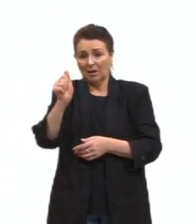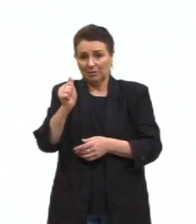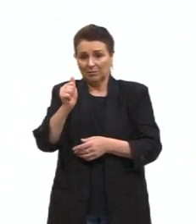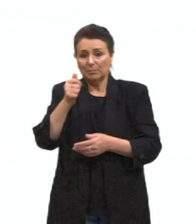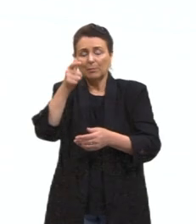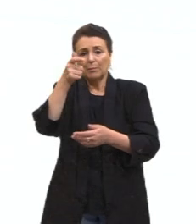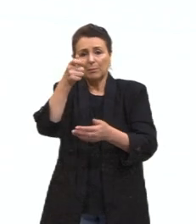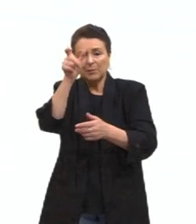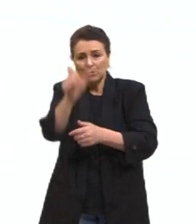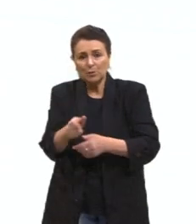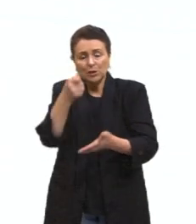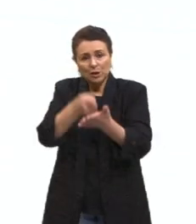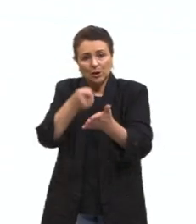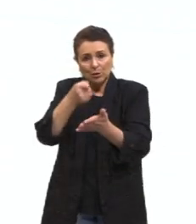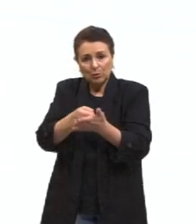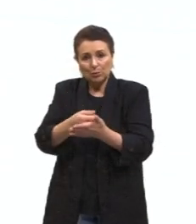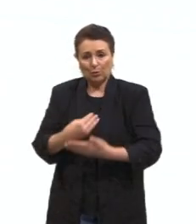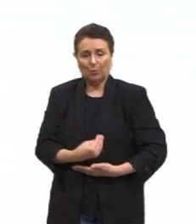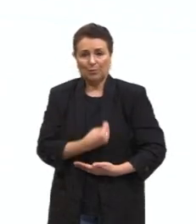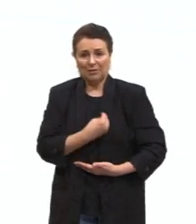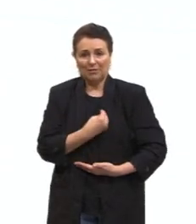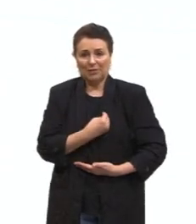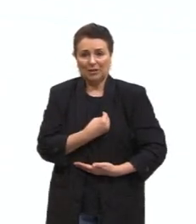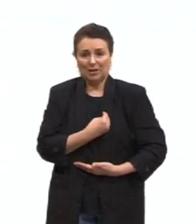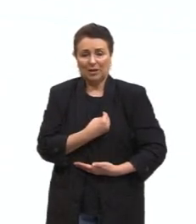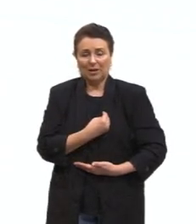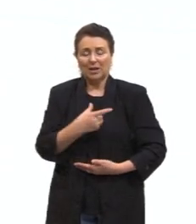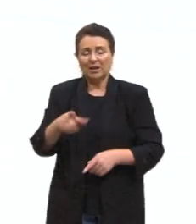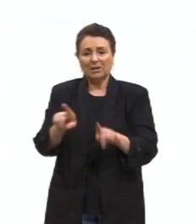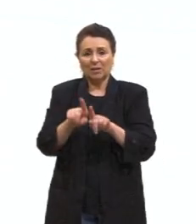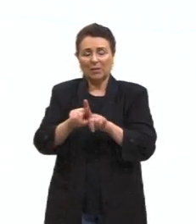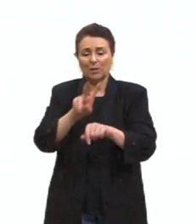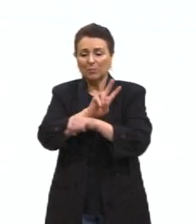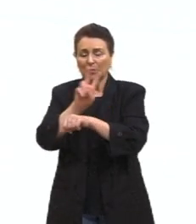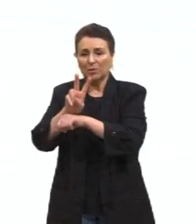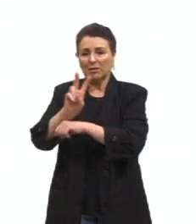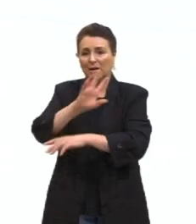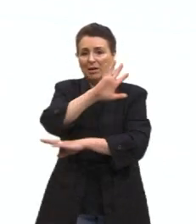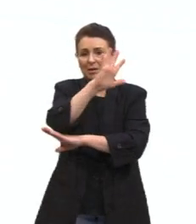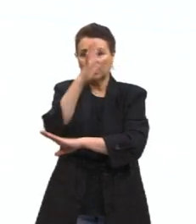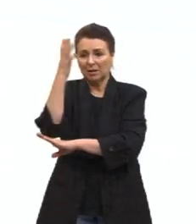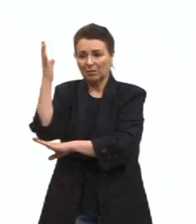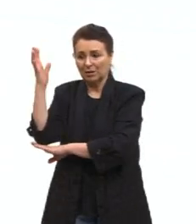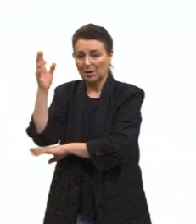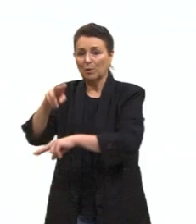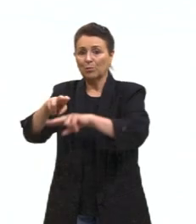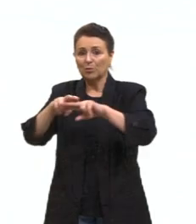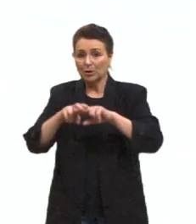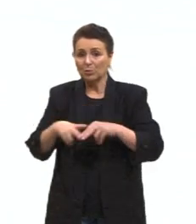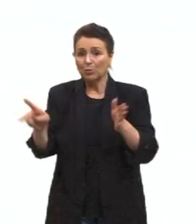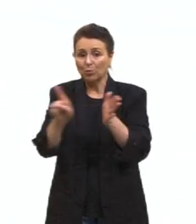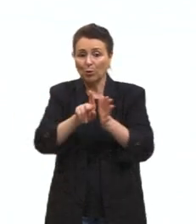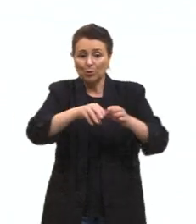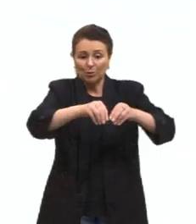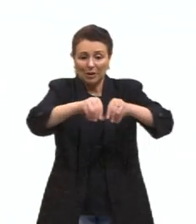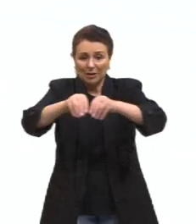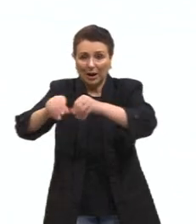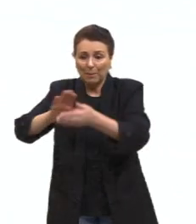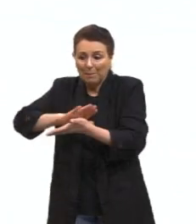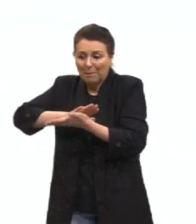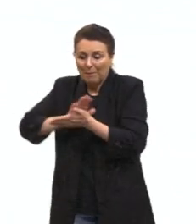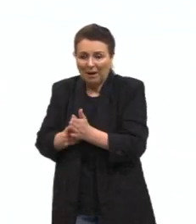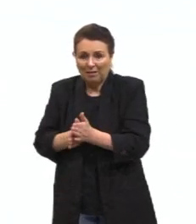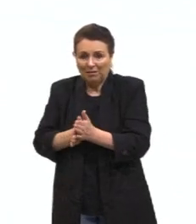de existir, pelo direito à terra, e que são mortos, muitas vezes, por latifundiários que têm interesses